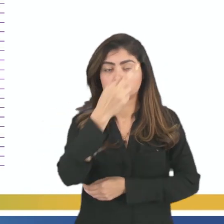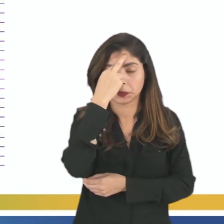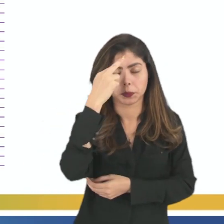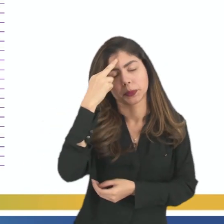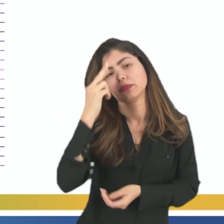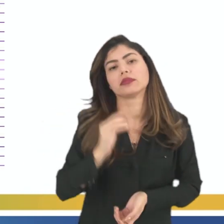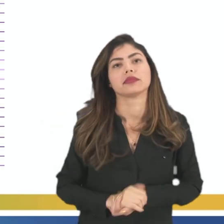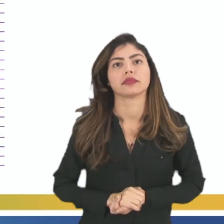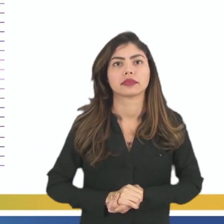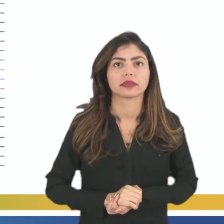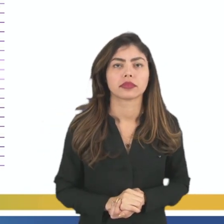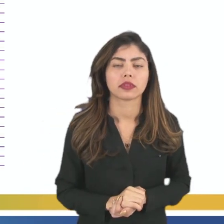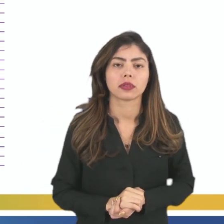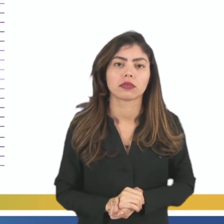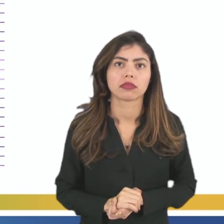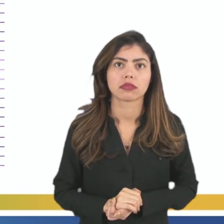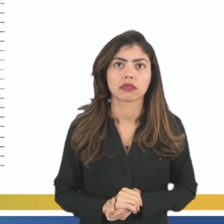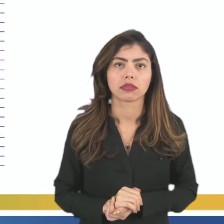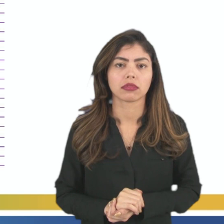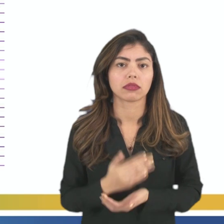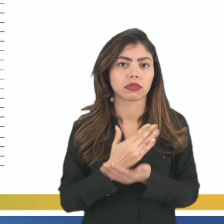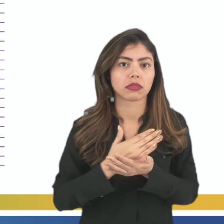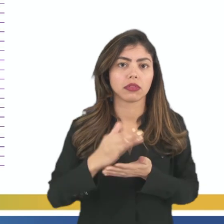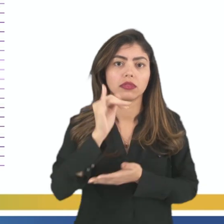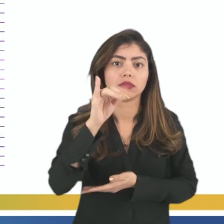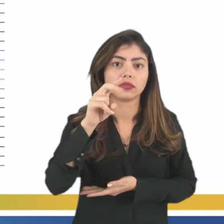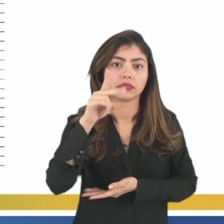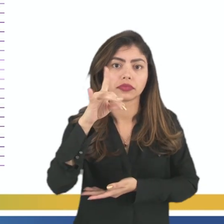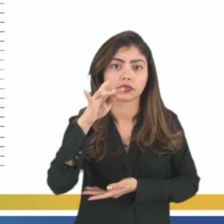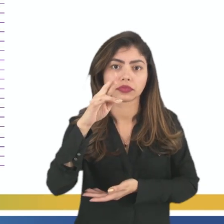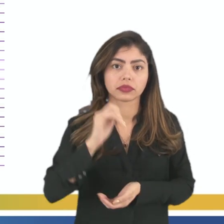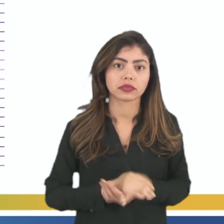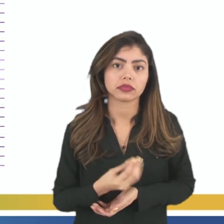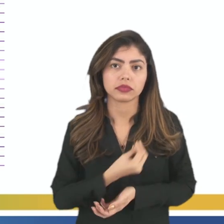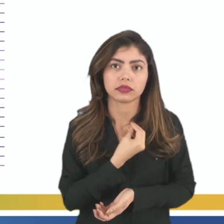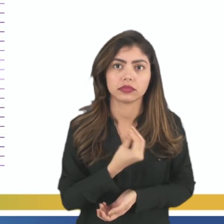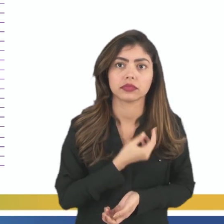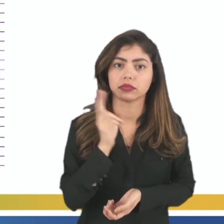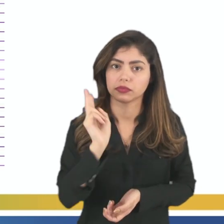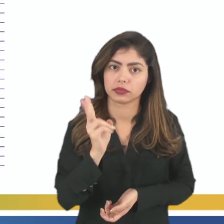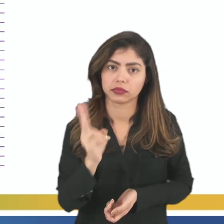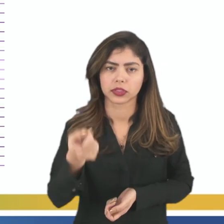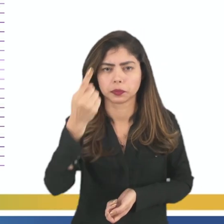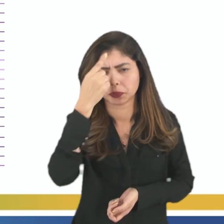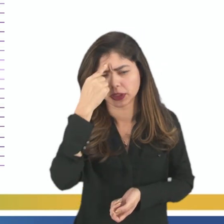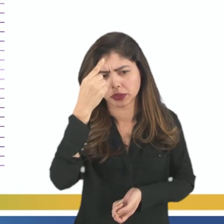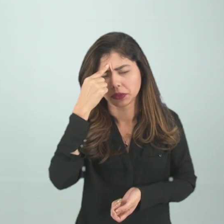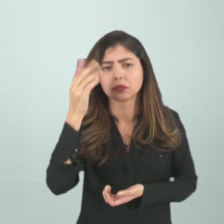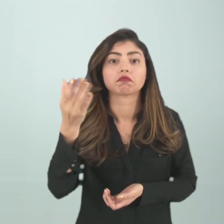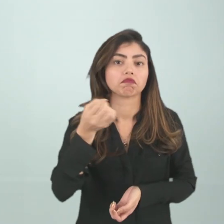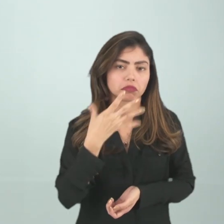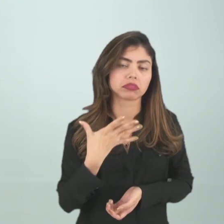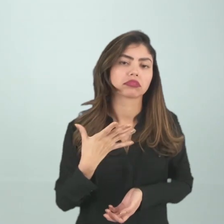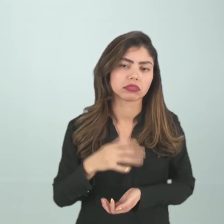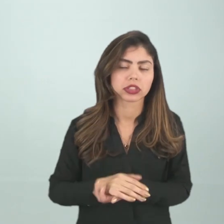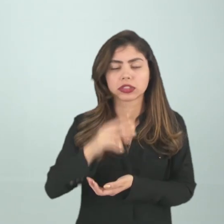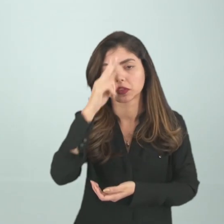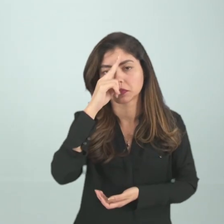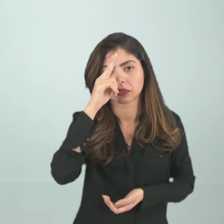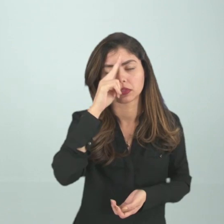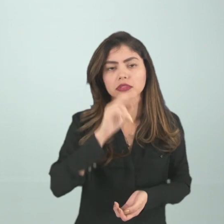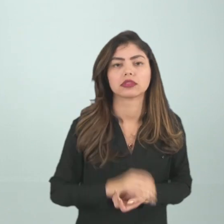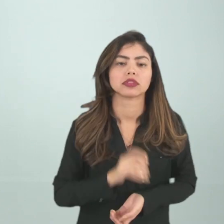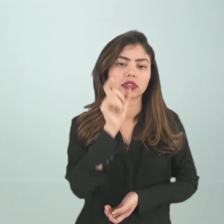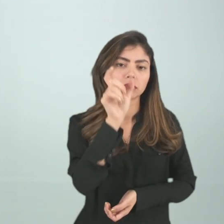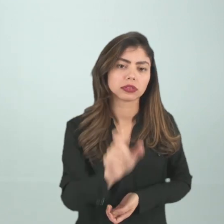E nós temos ainda o narrador-onisciente, que é aquele que trabalha ali com, sabe, os pensamentos, as lembranças